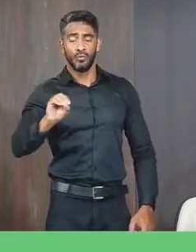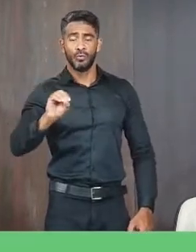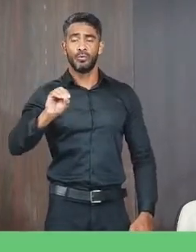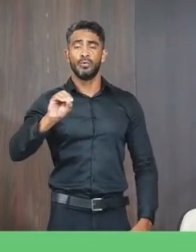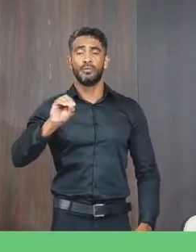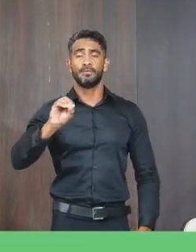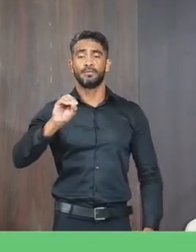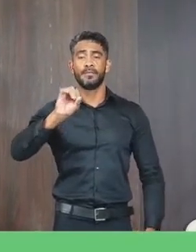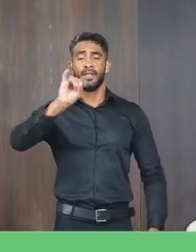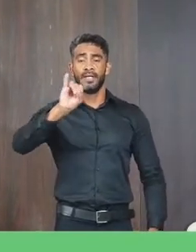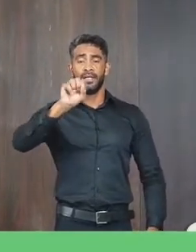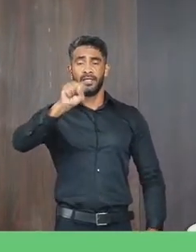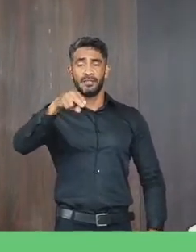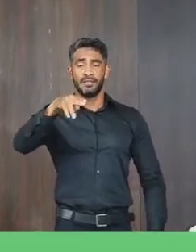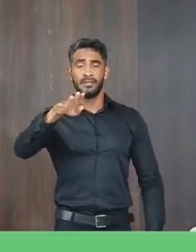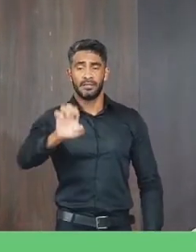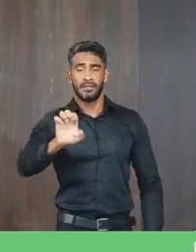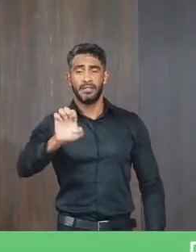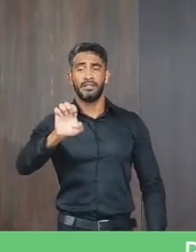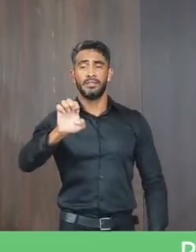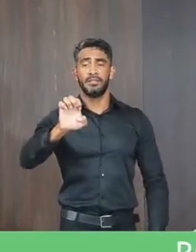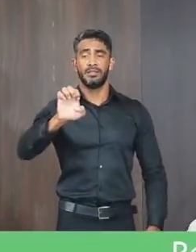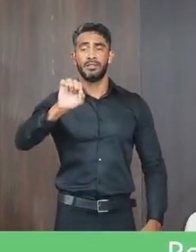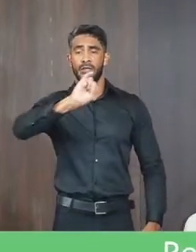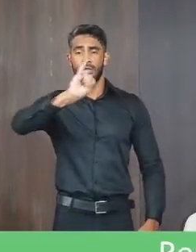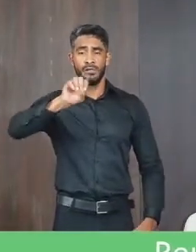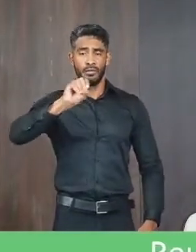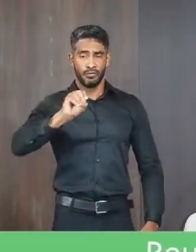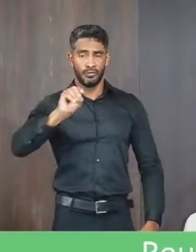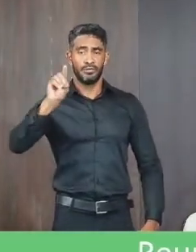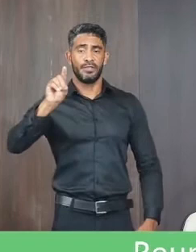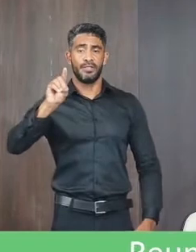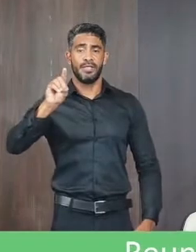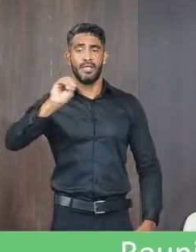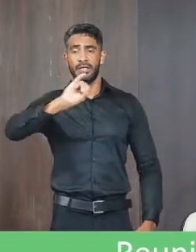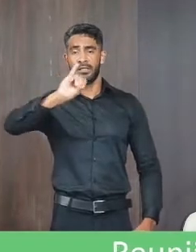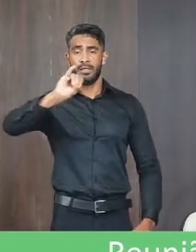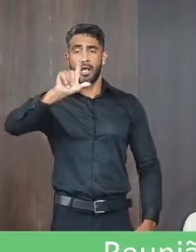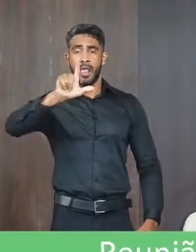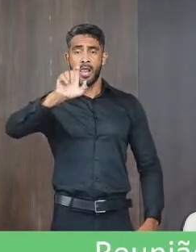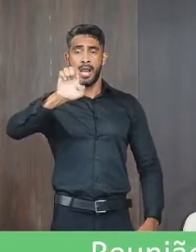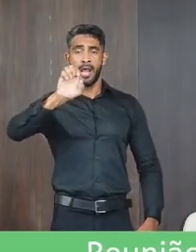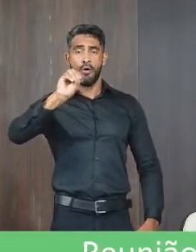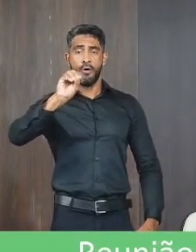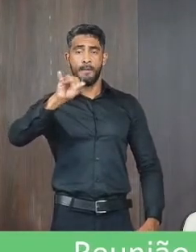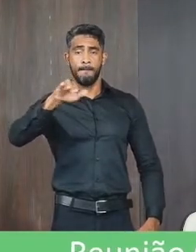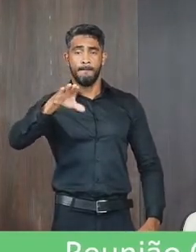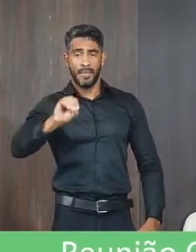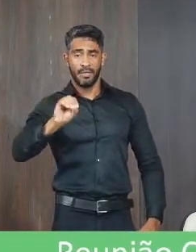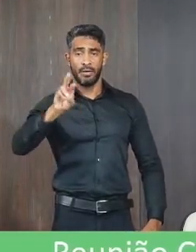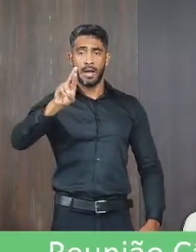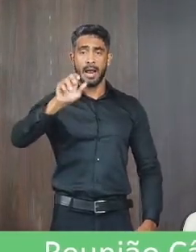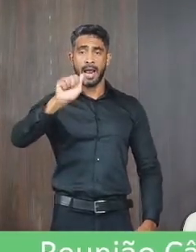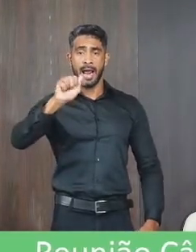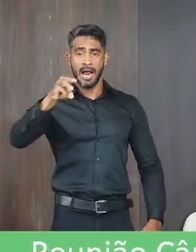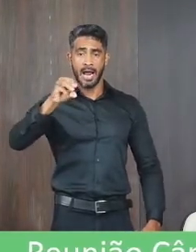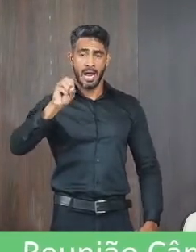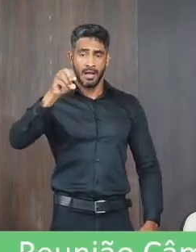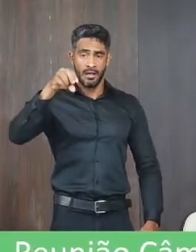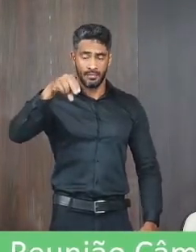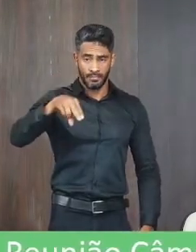Dias Caires, Islânia da Silva Pedro, José Tassísio Mendes, Leobino Antunes de Bem, Ramon